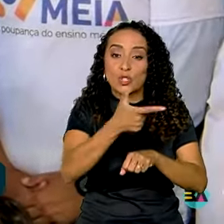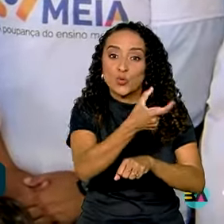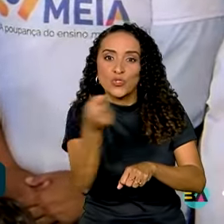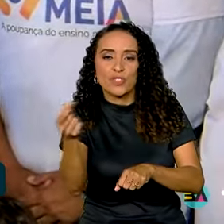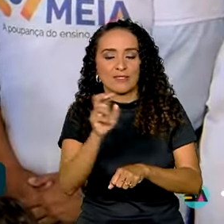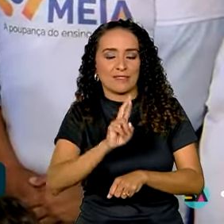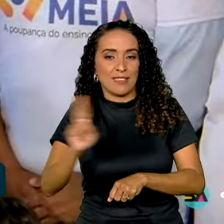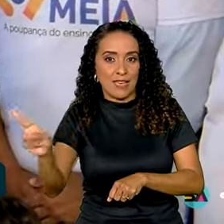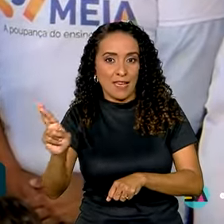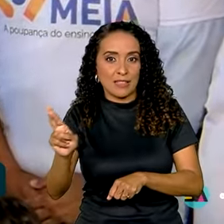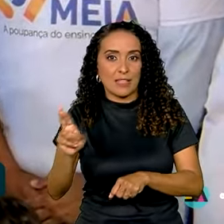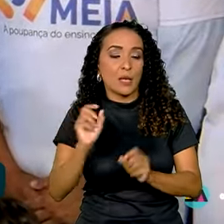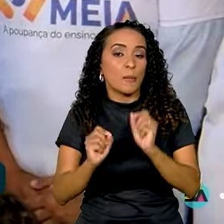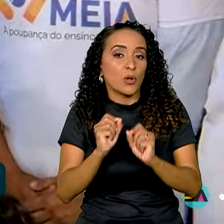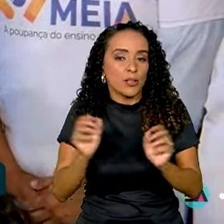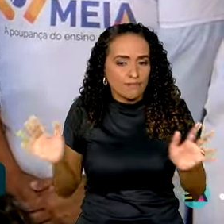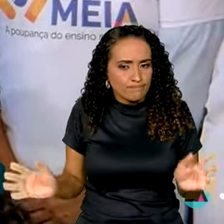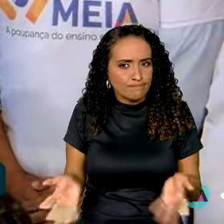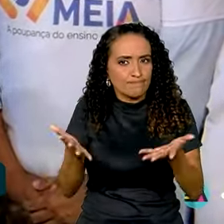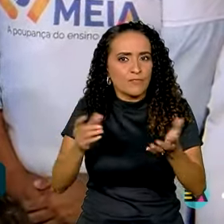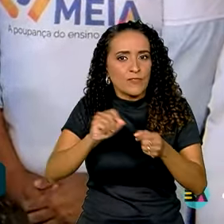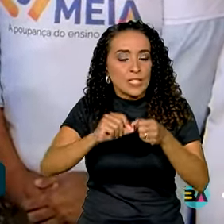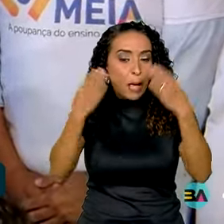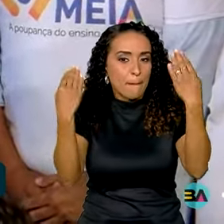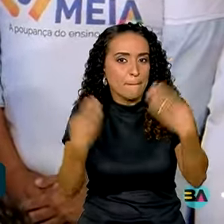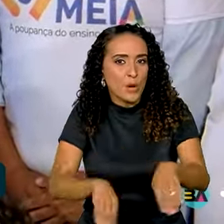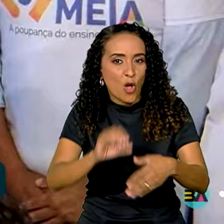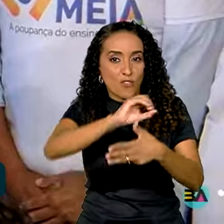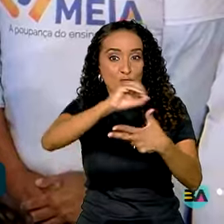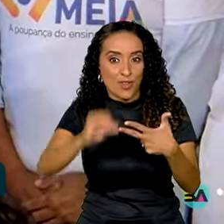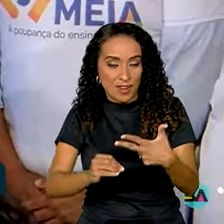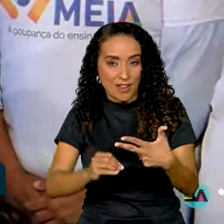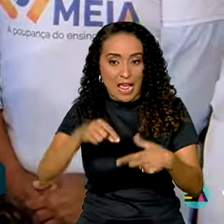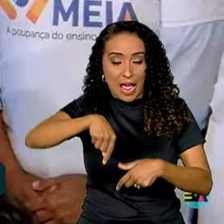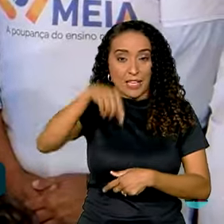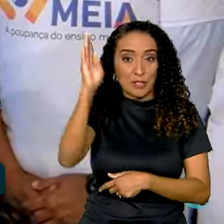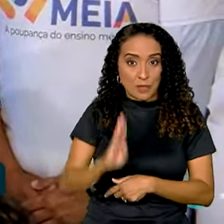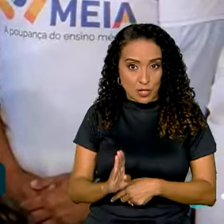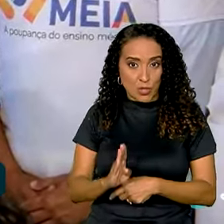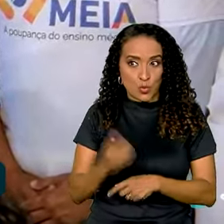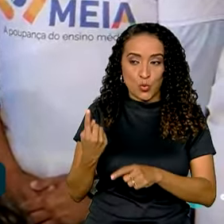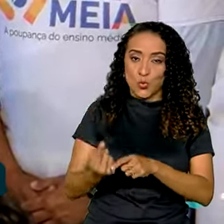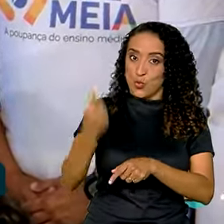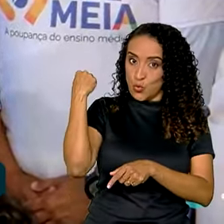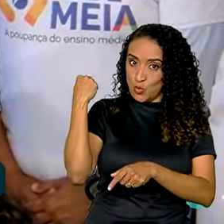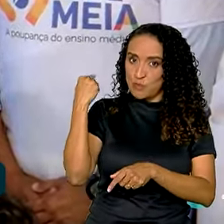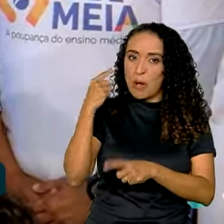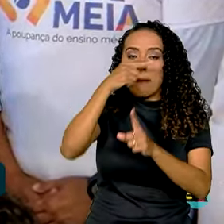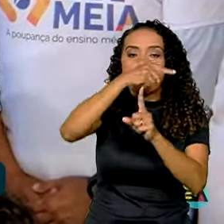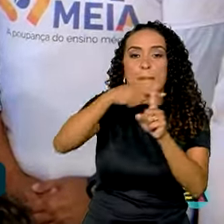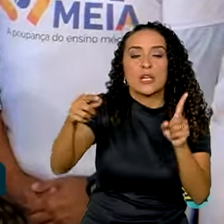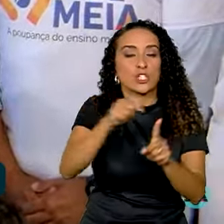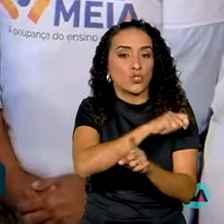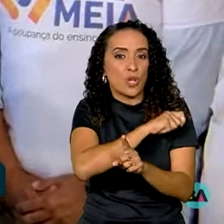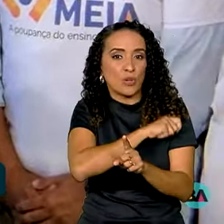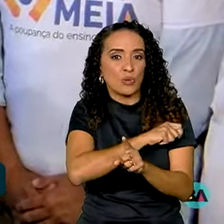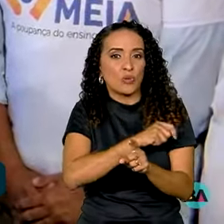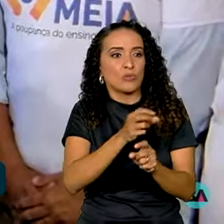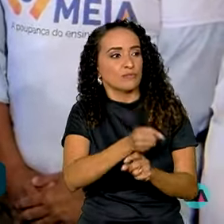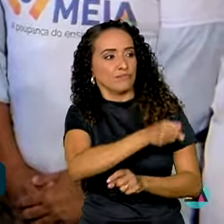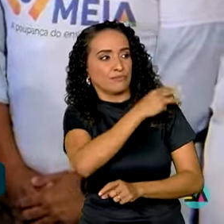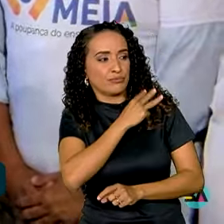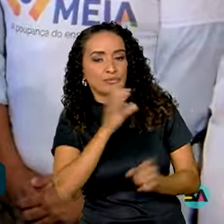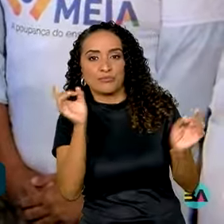reais para ele estimular a fazer a prova do Enem. No Brasil, no último Enem, metade dos alunos concluintes de